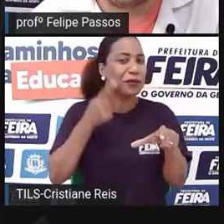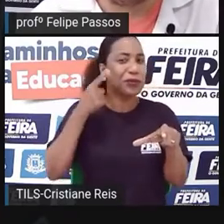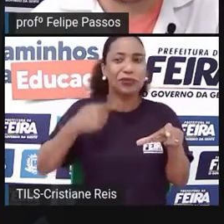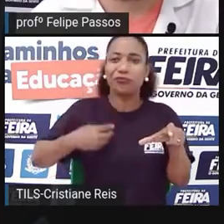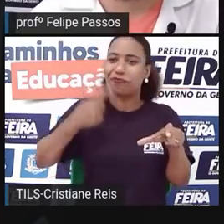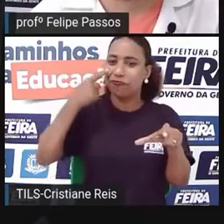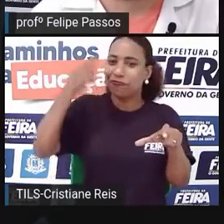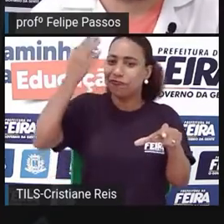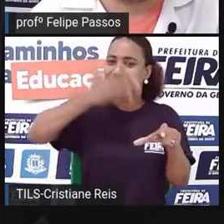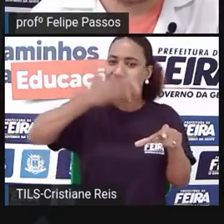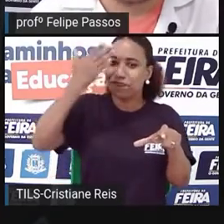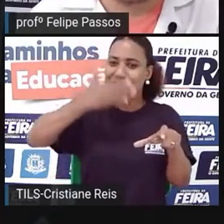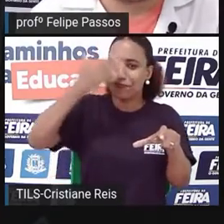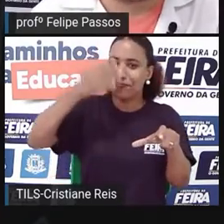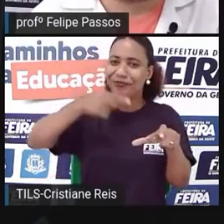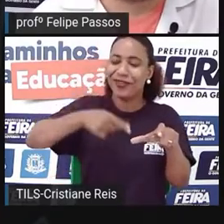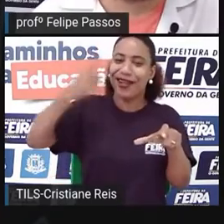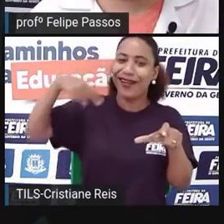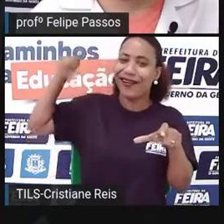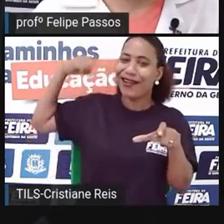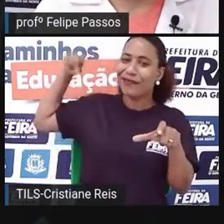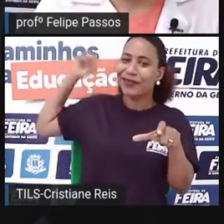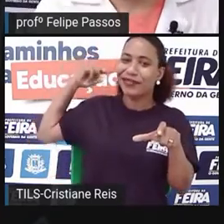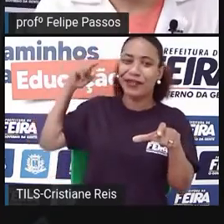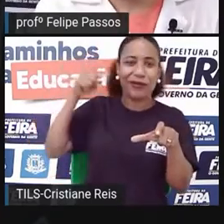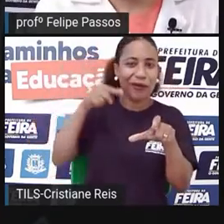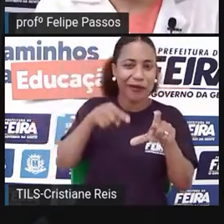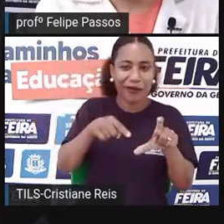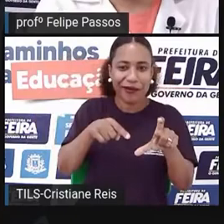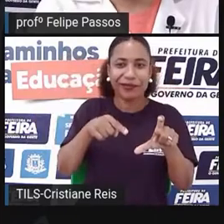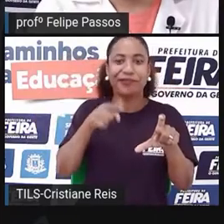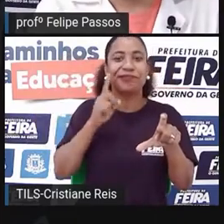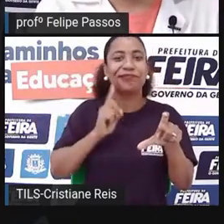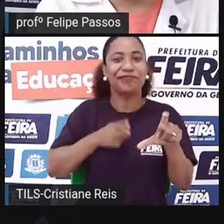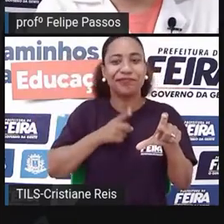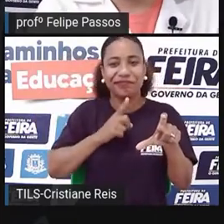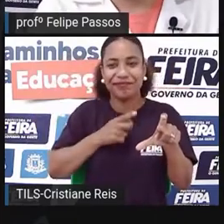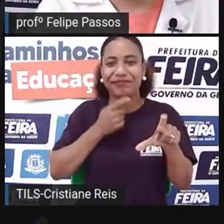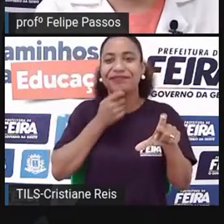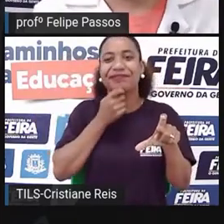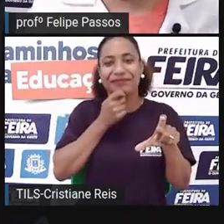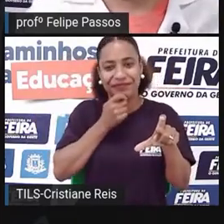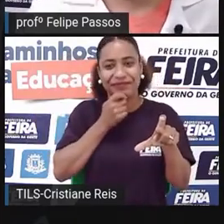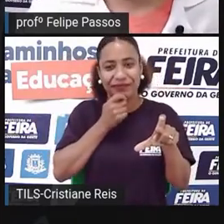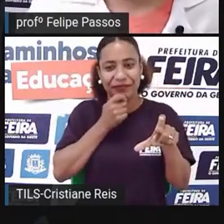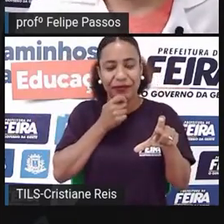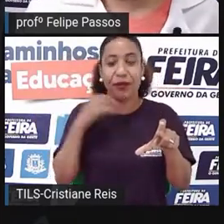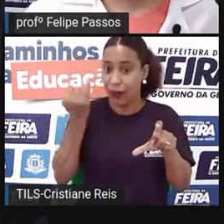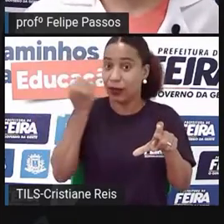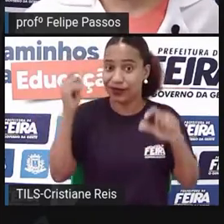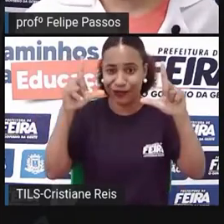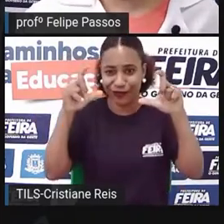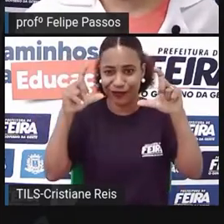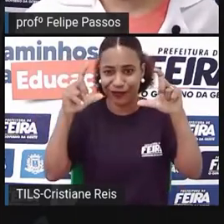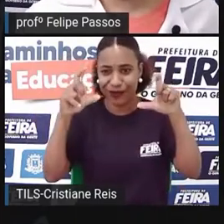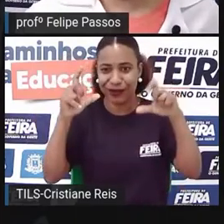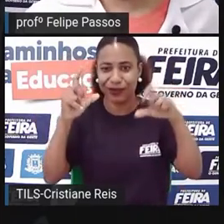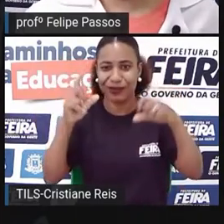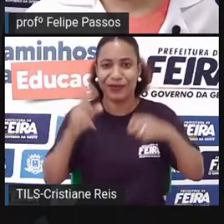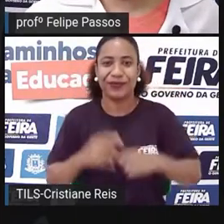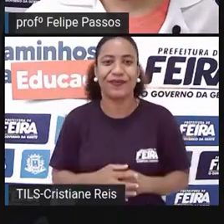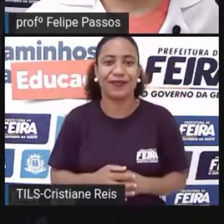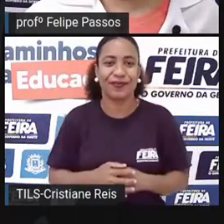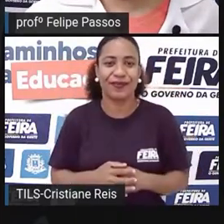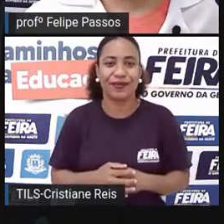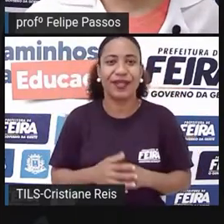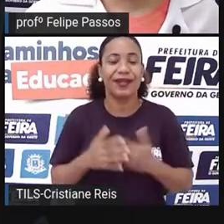do nosso tempo. Então, assim, é muito importante a fotografia pensada nesse sentido. Aqui em Feira, a gente tem um